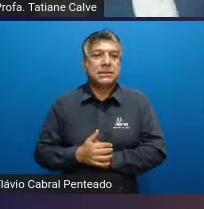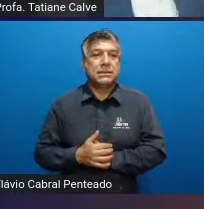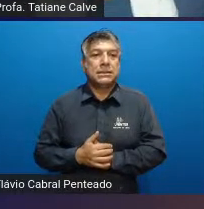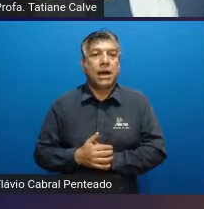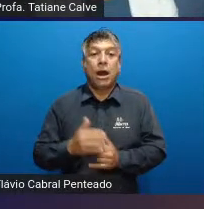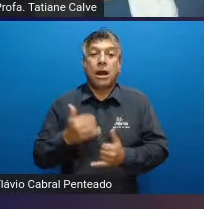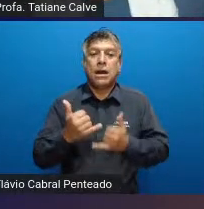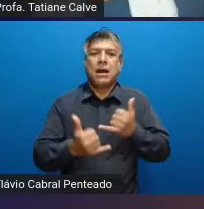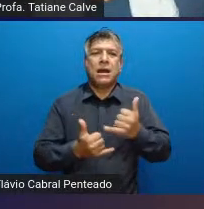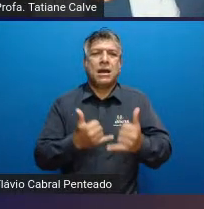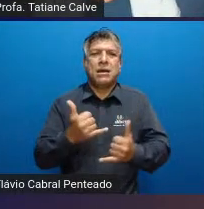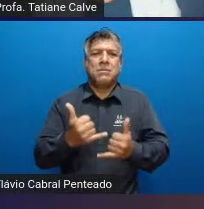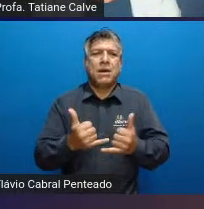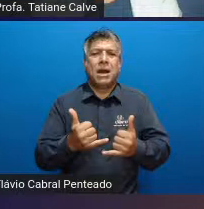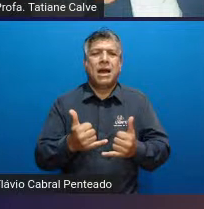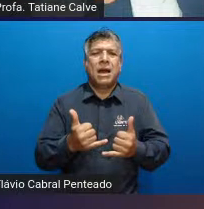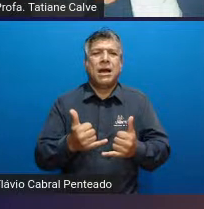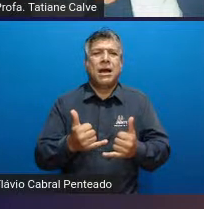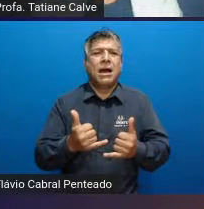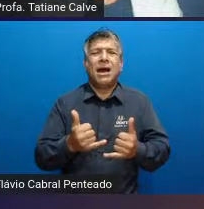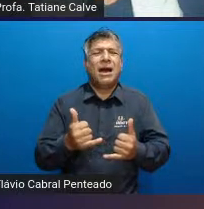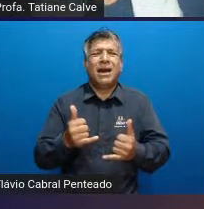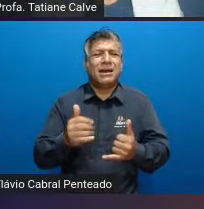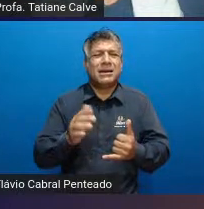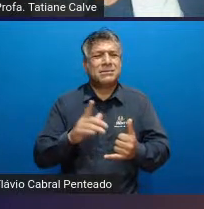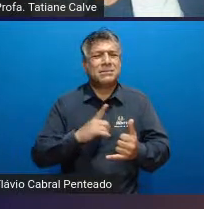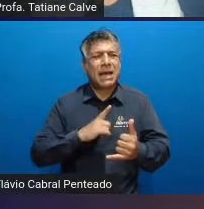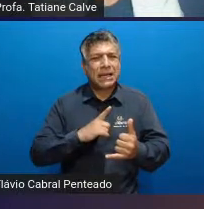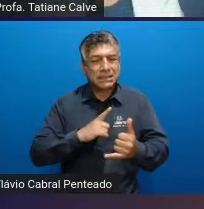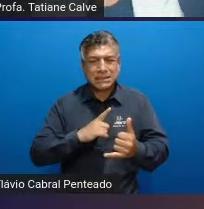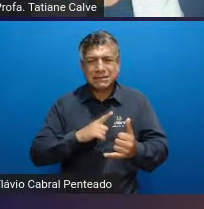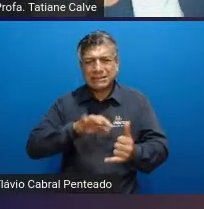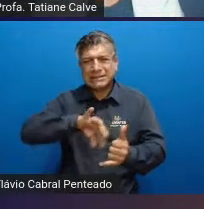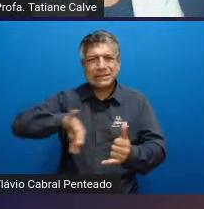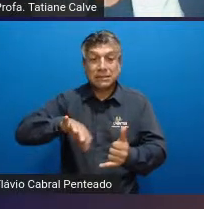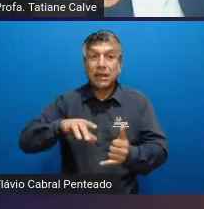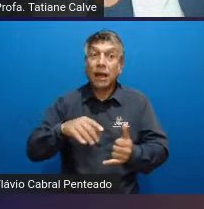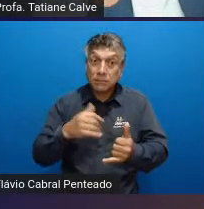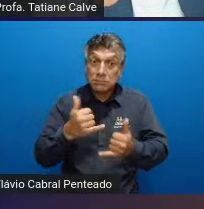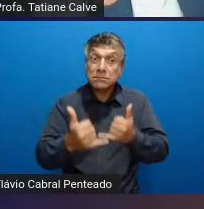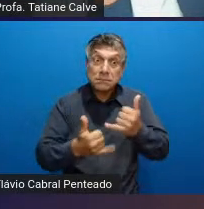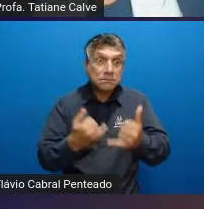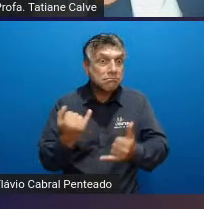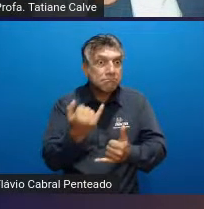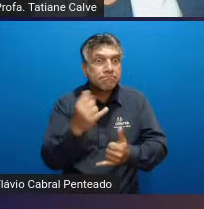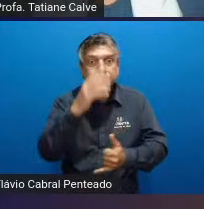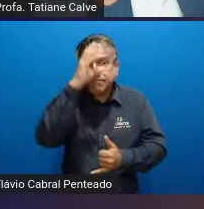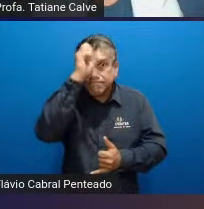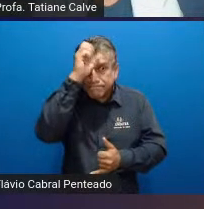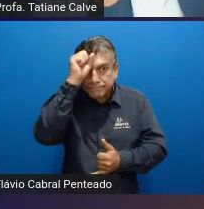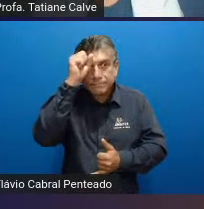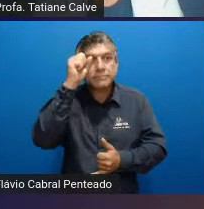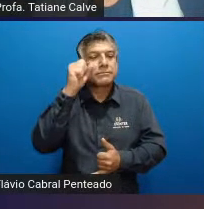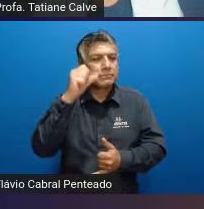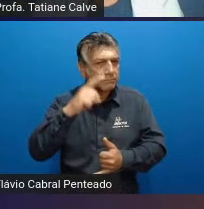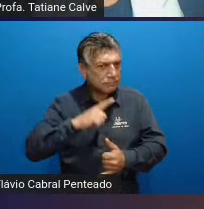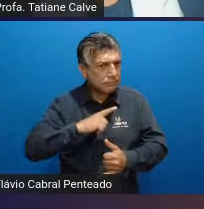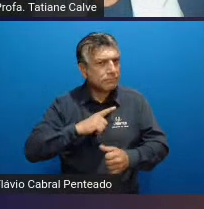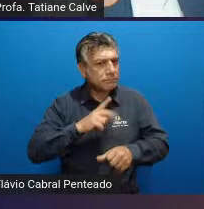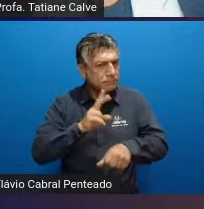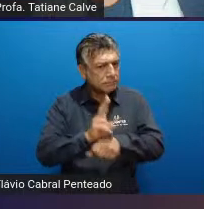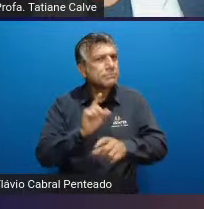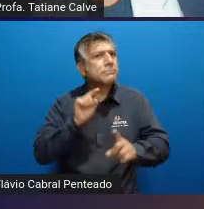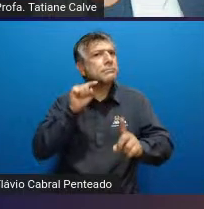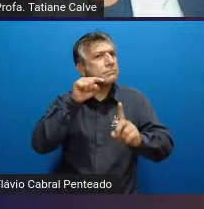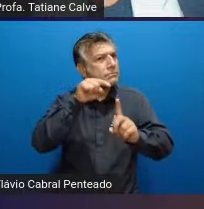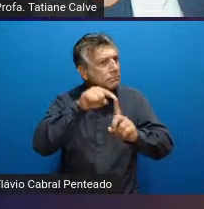brincar tem uma função importantíssima no processo de ensino aprendizagem existe todo um objetivo